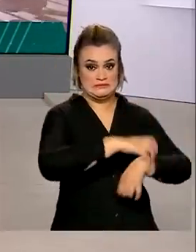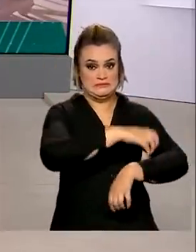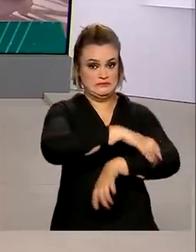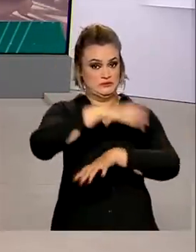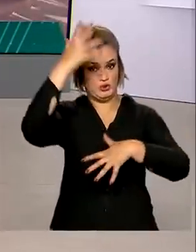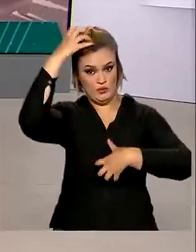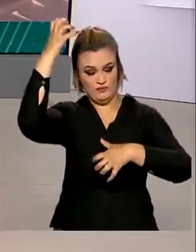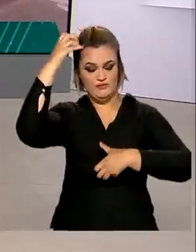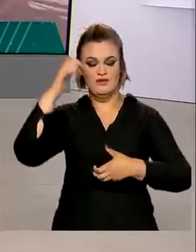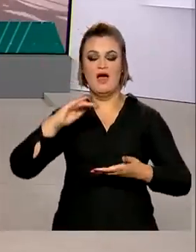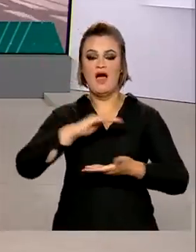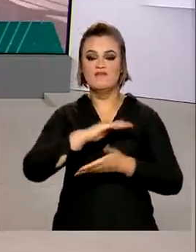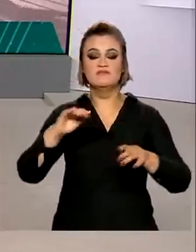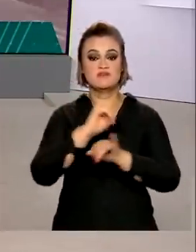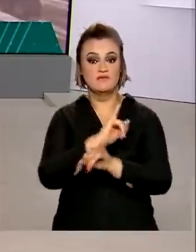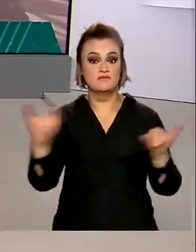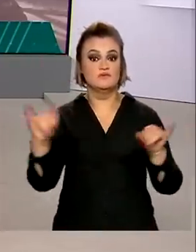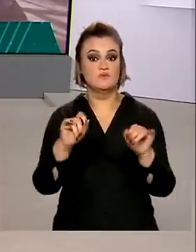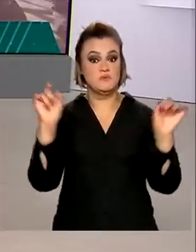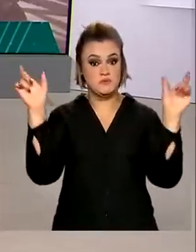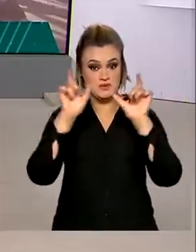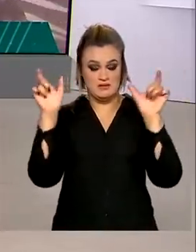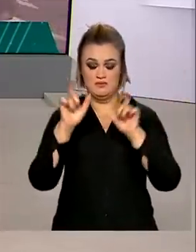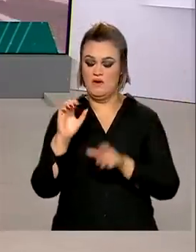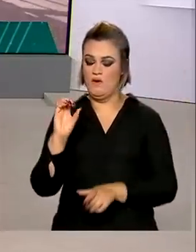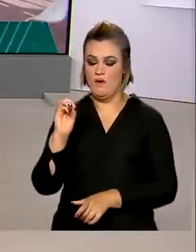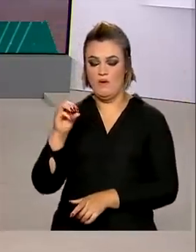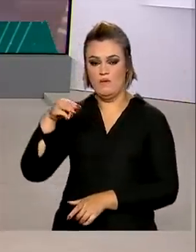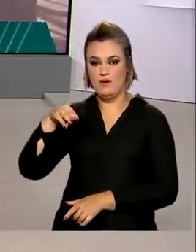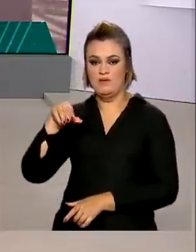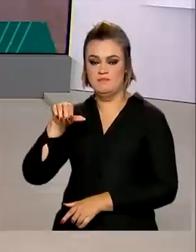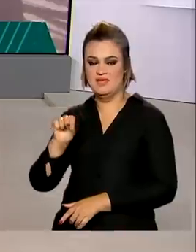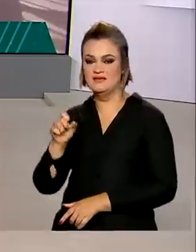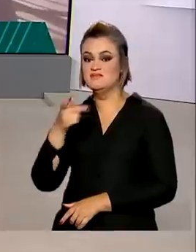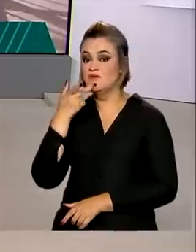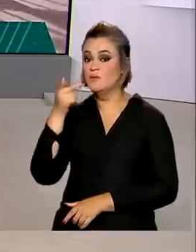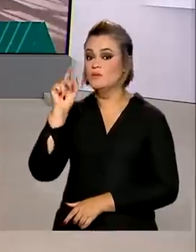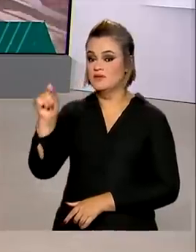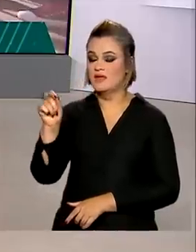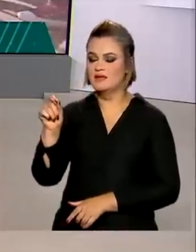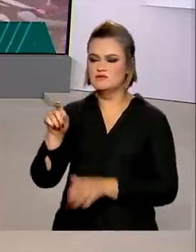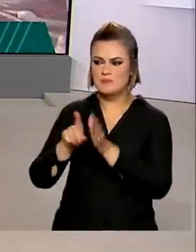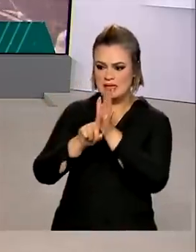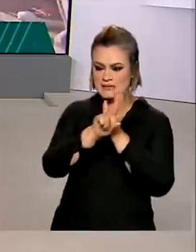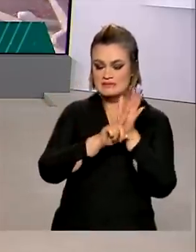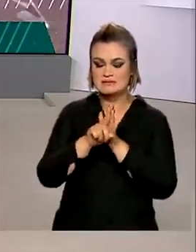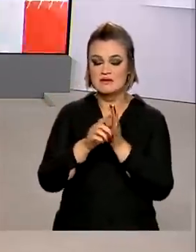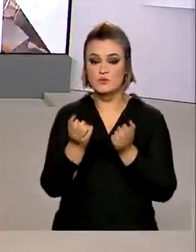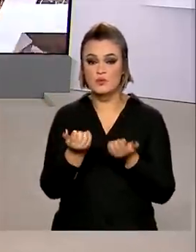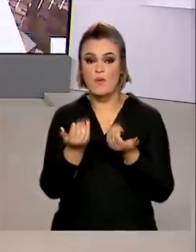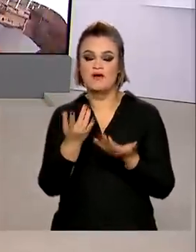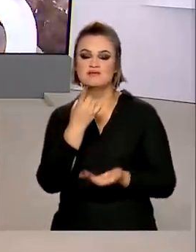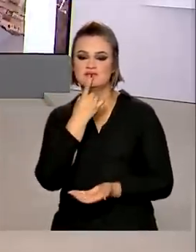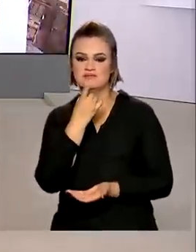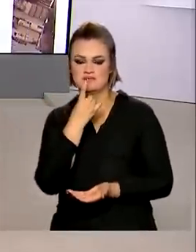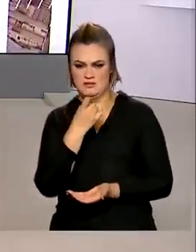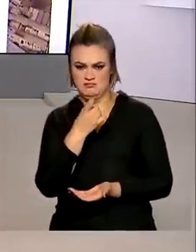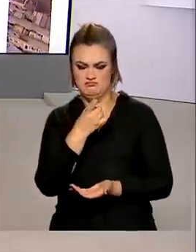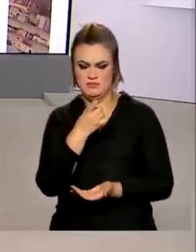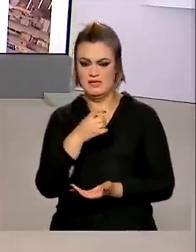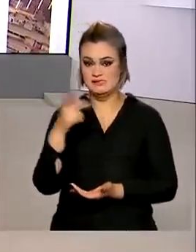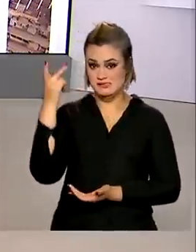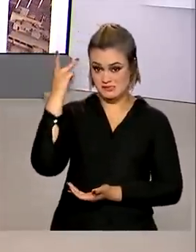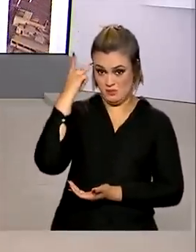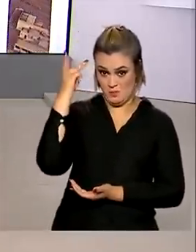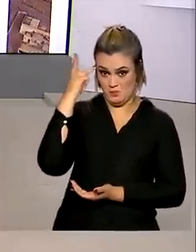país, a Anvisa divulgou um alerta da Organização Mundial da Saúde sobre a triagem de doadores de sangue. São Paulo